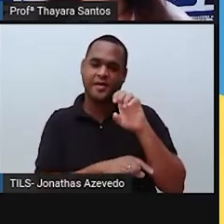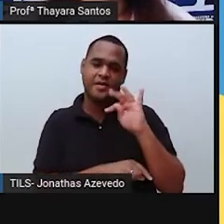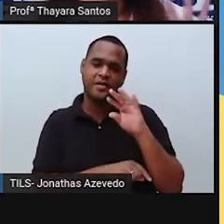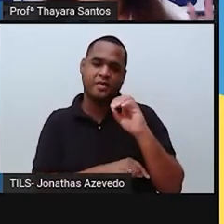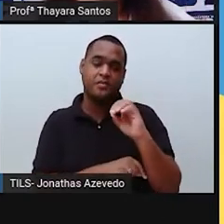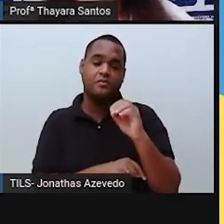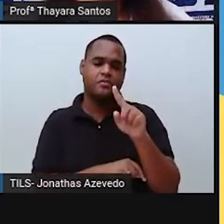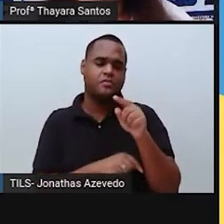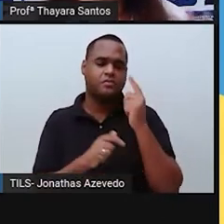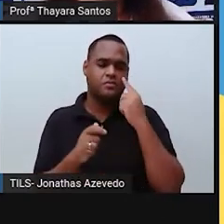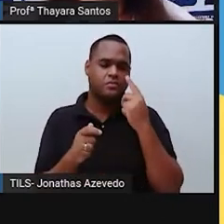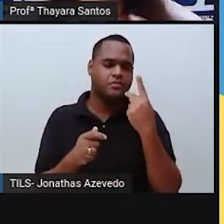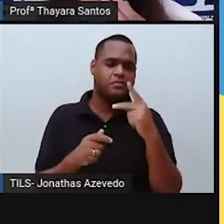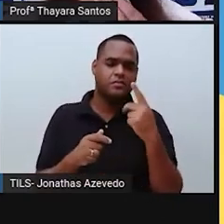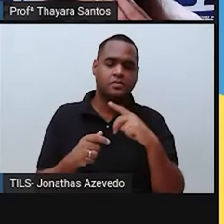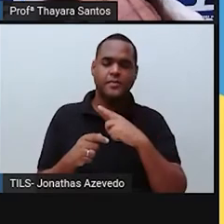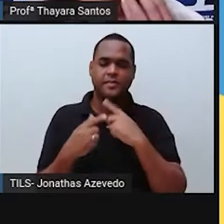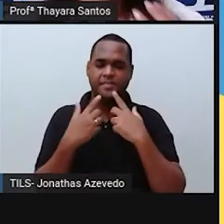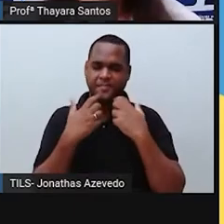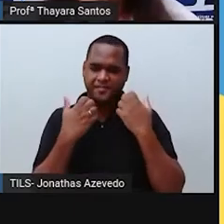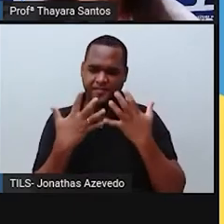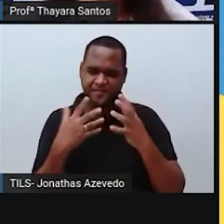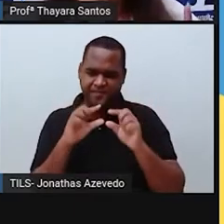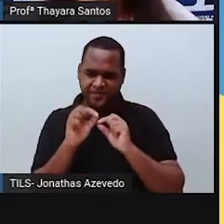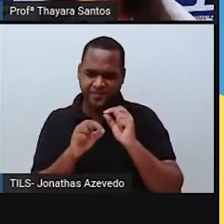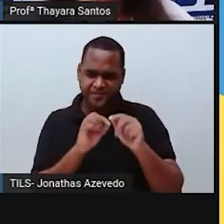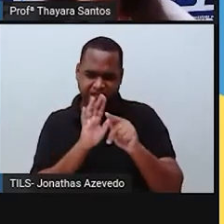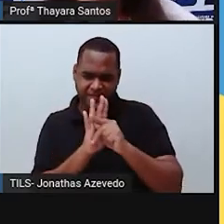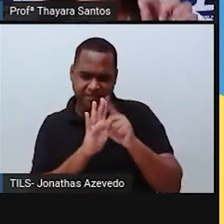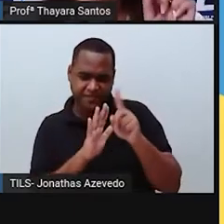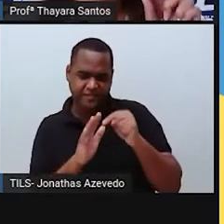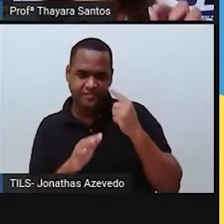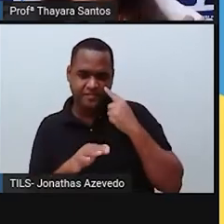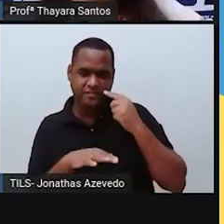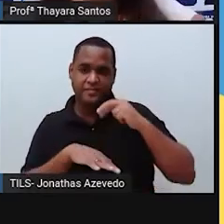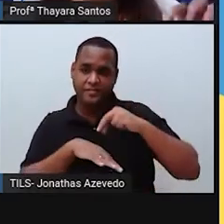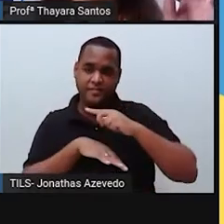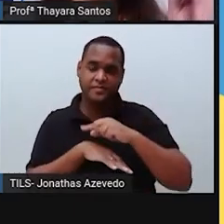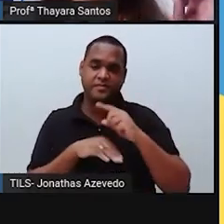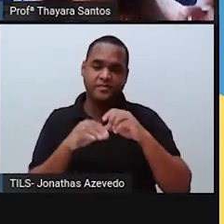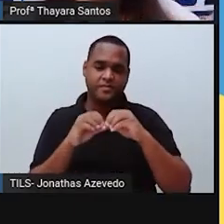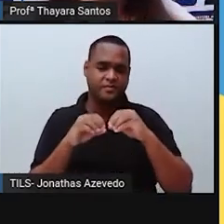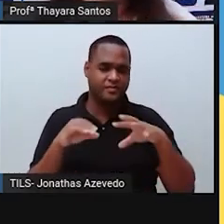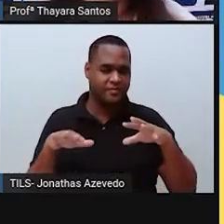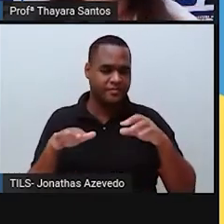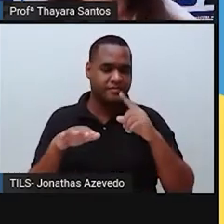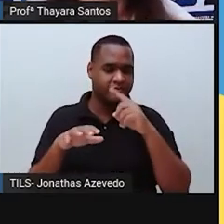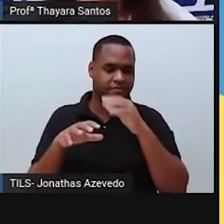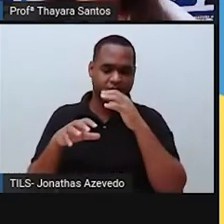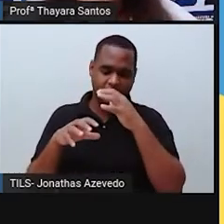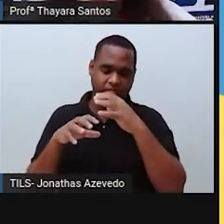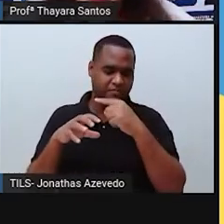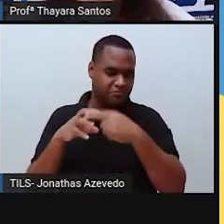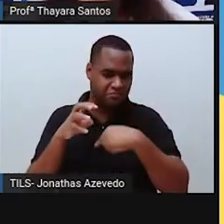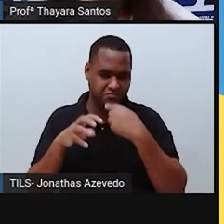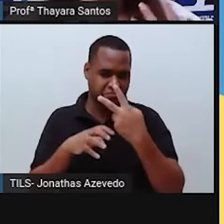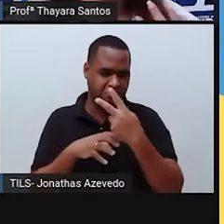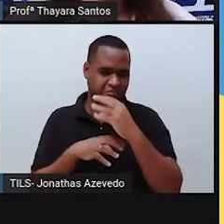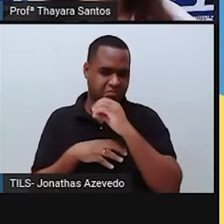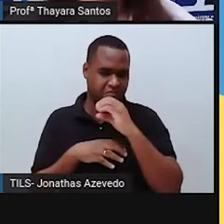para vocês se situarem aí do que é que eu estou falando. É essa partezinha que a gente pisa e se estende para até 200 quilômetros